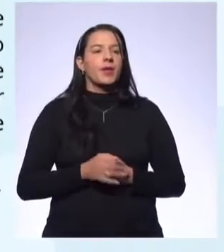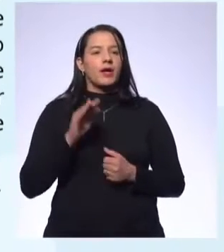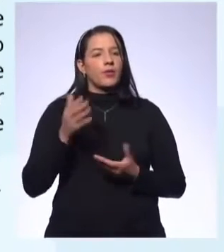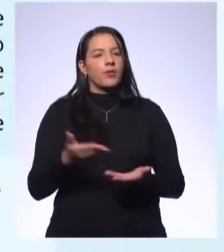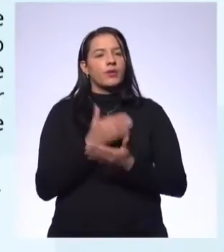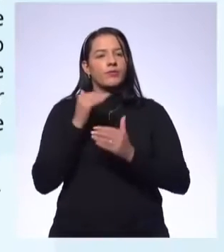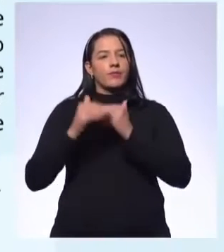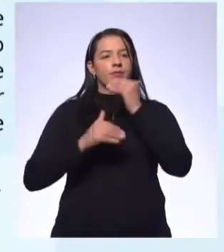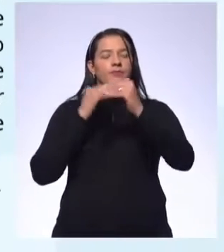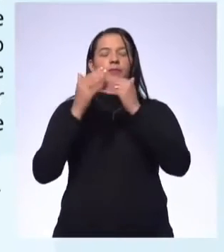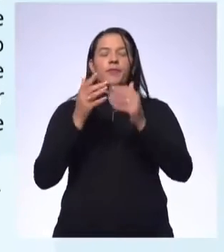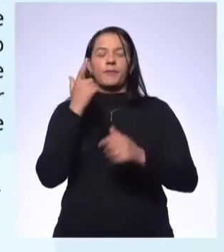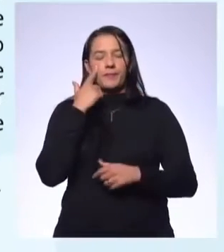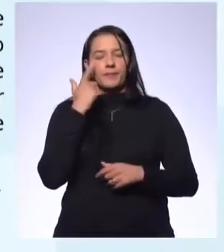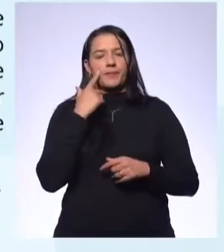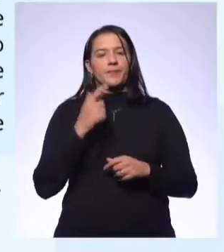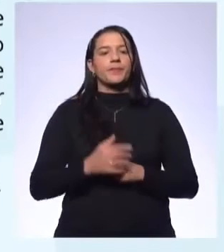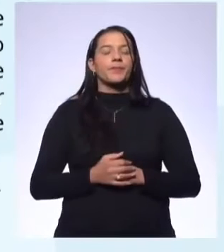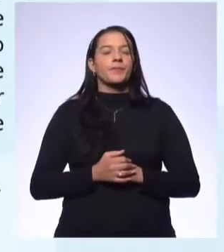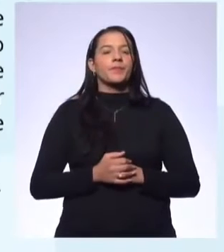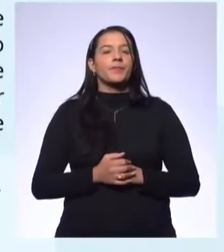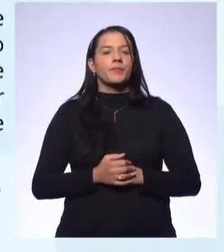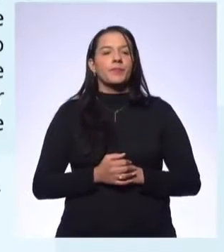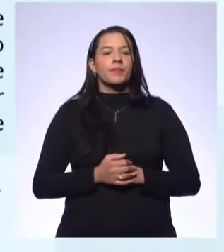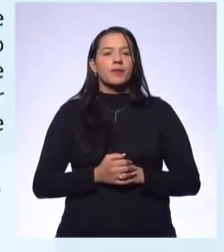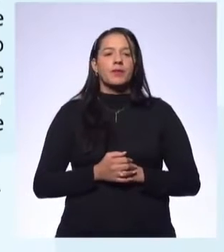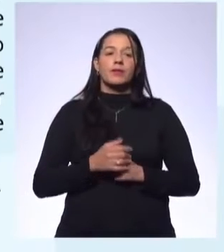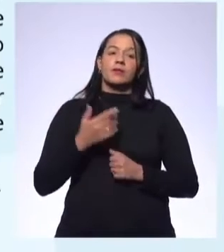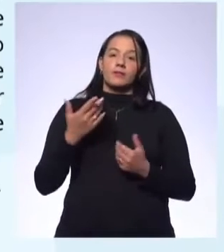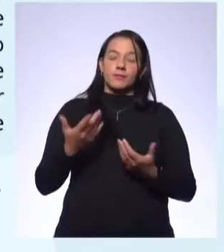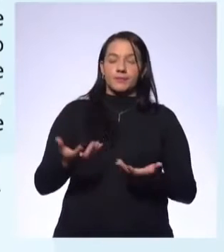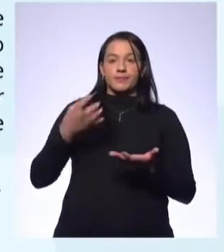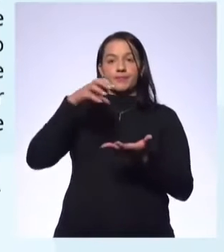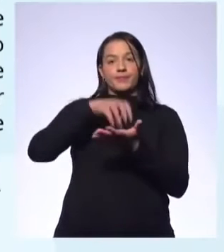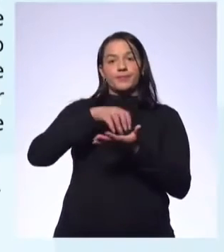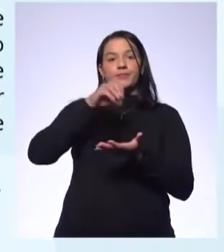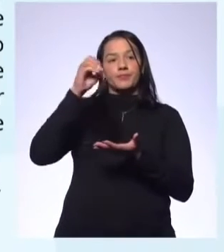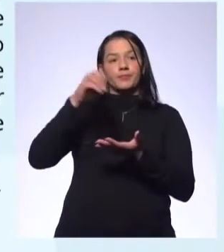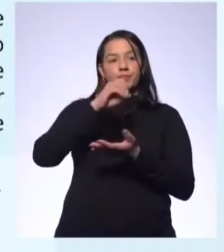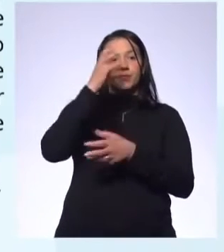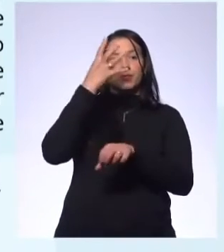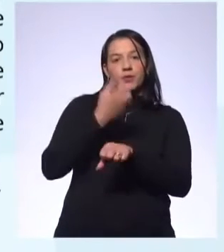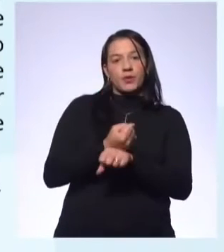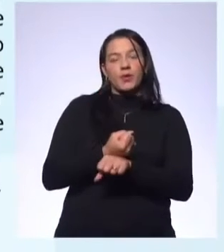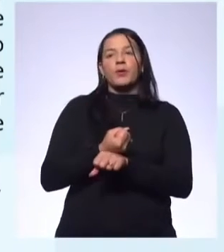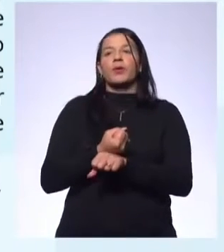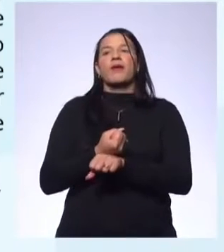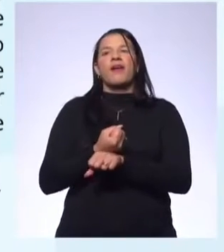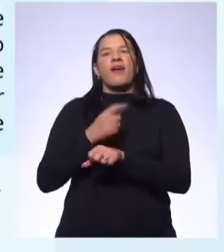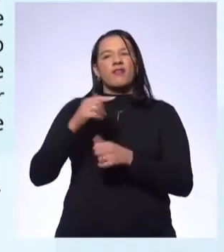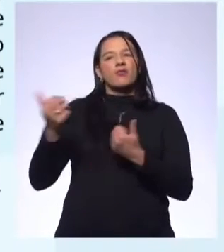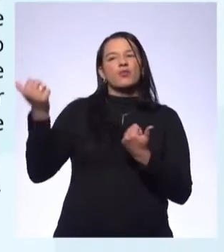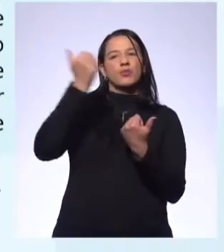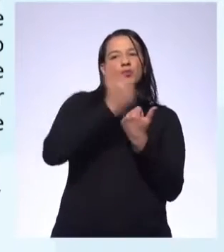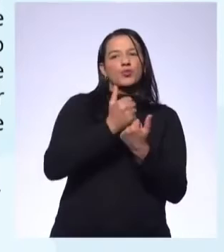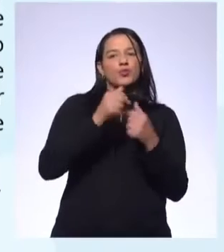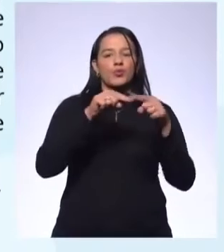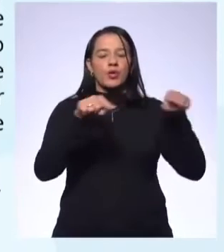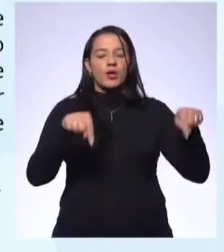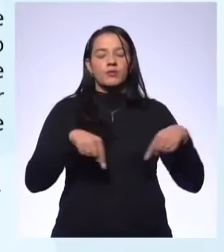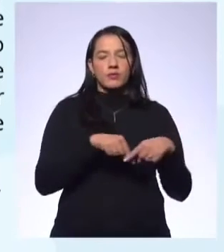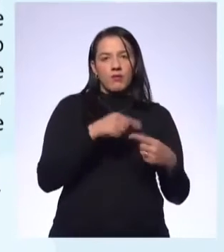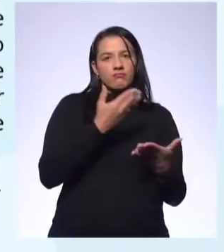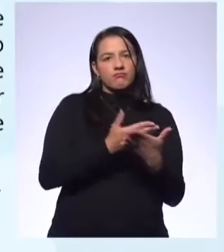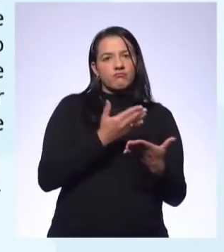desenvolver isso. É verdade que esse aparato nem de longe substitui o calor das aulas presenciais